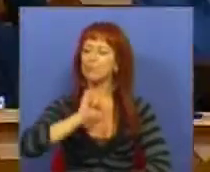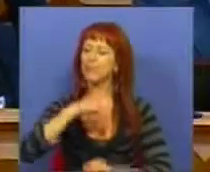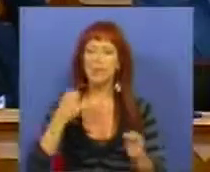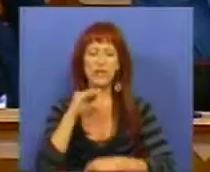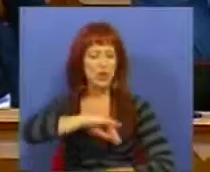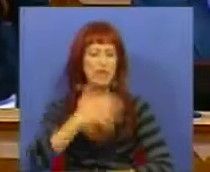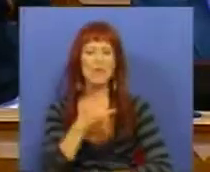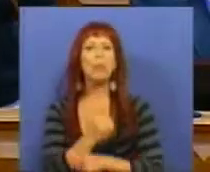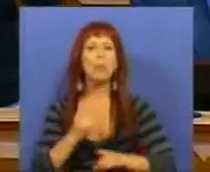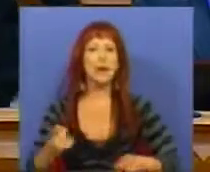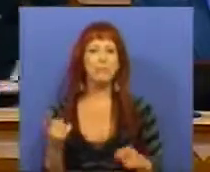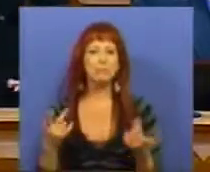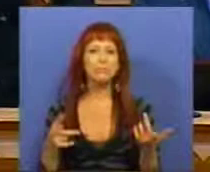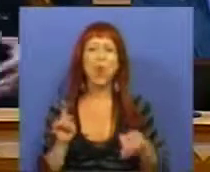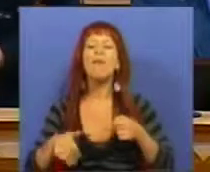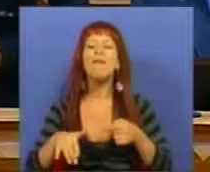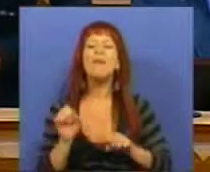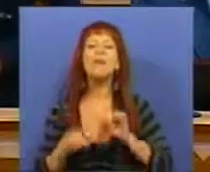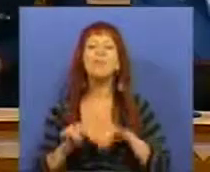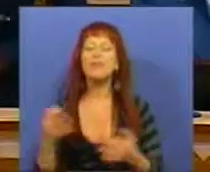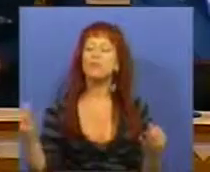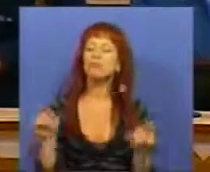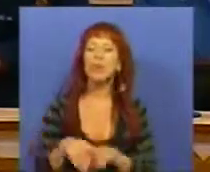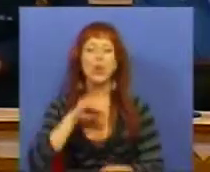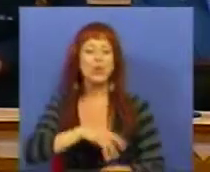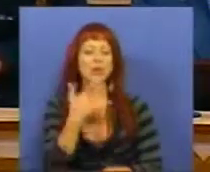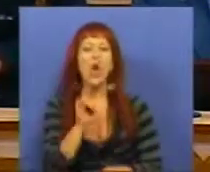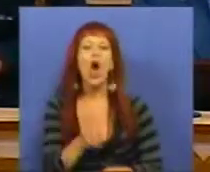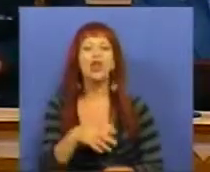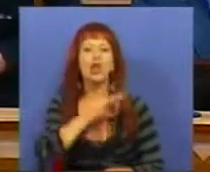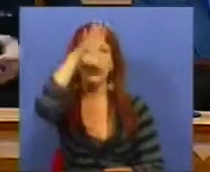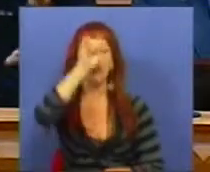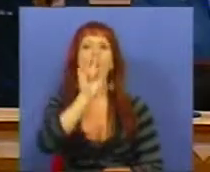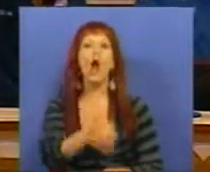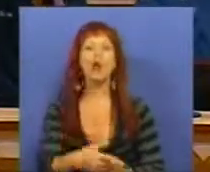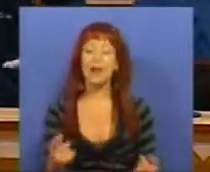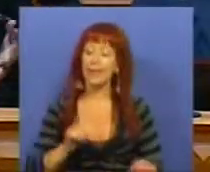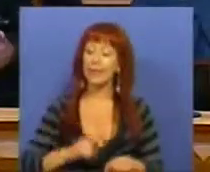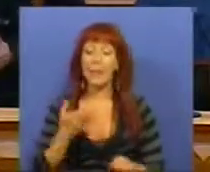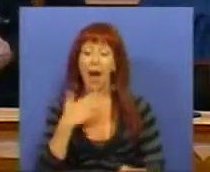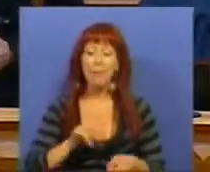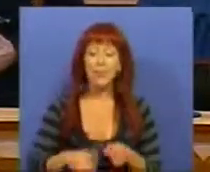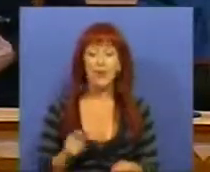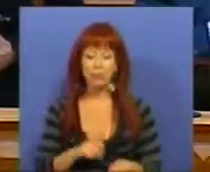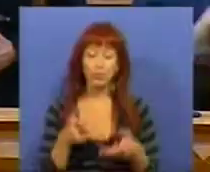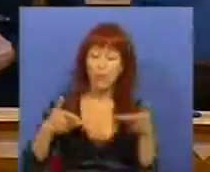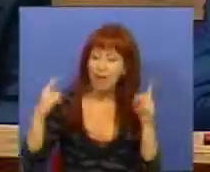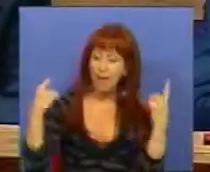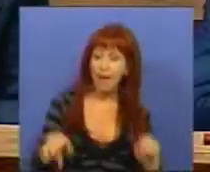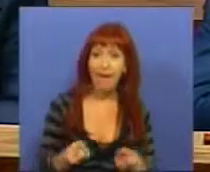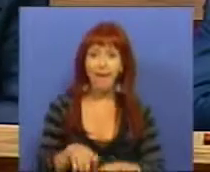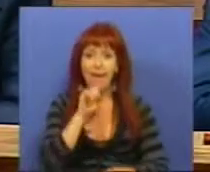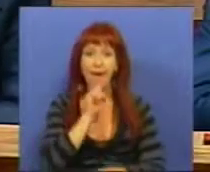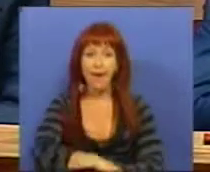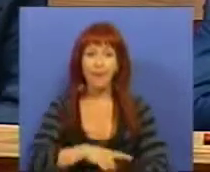subsídios de Natal? O que é que vai acontecer efetivamente ao subsídio de Natal, Sr. Ministro? Era a altura de aproveitar esta oportunidade e,